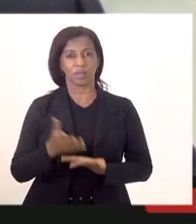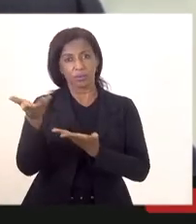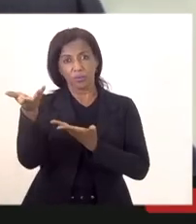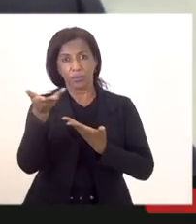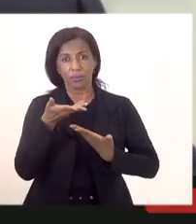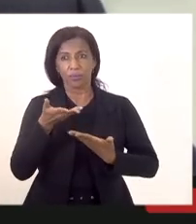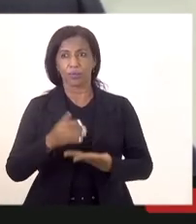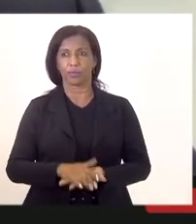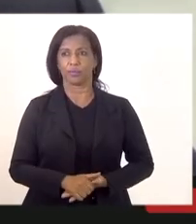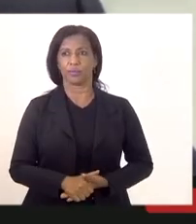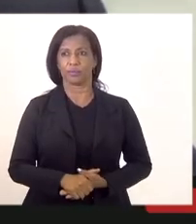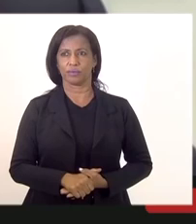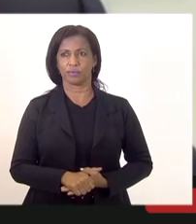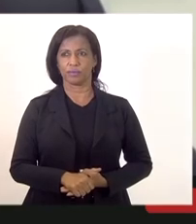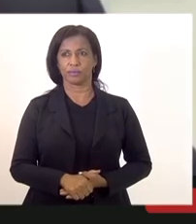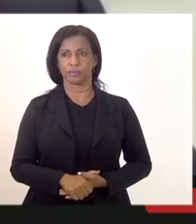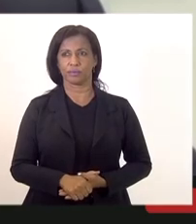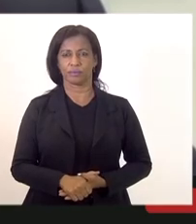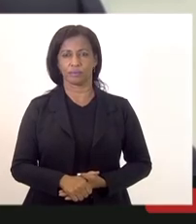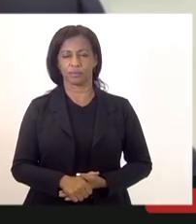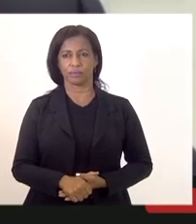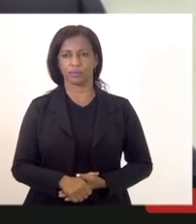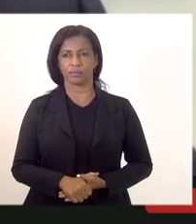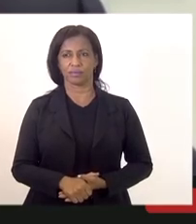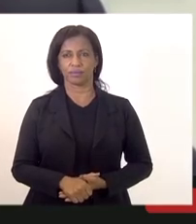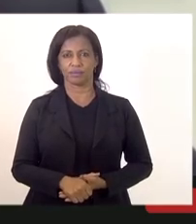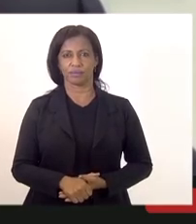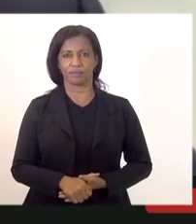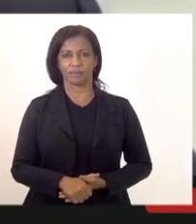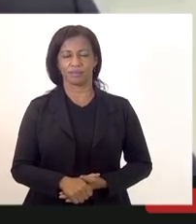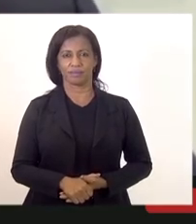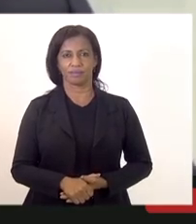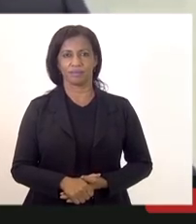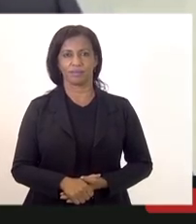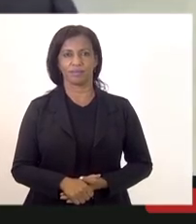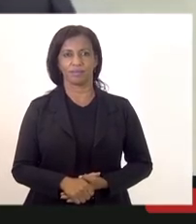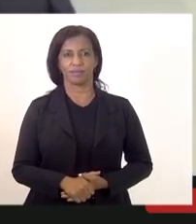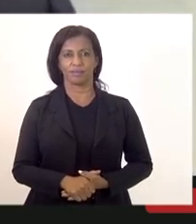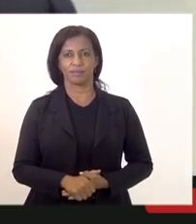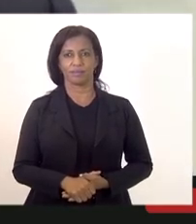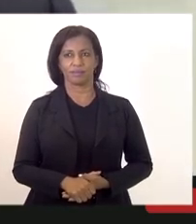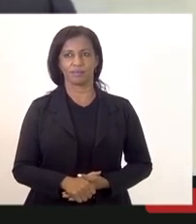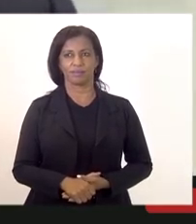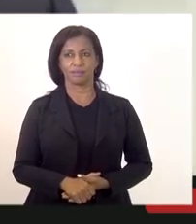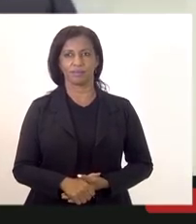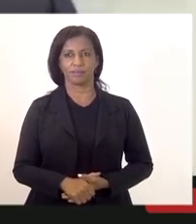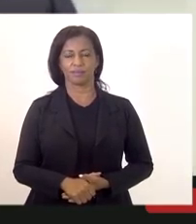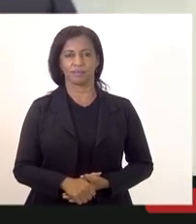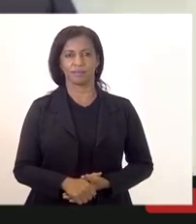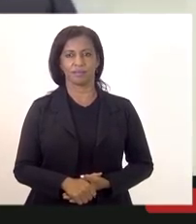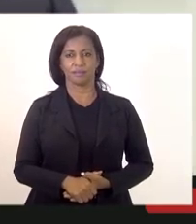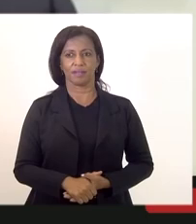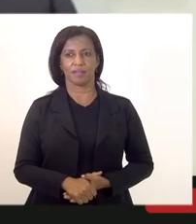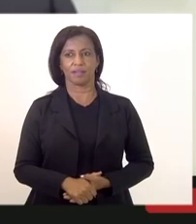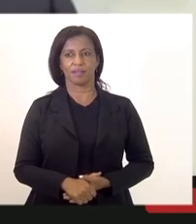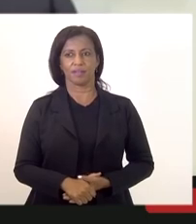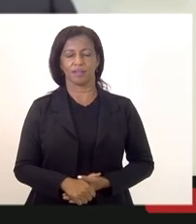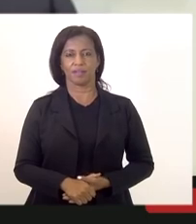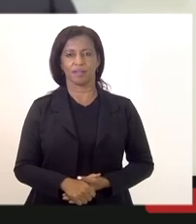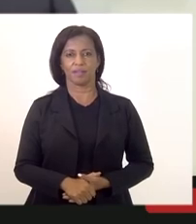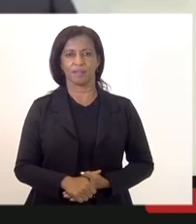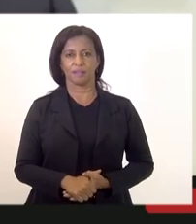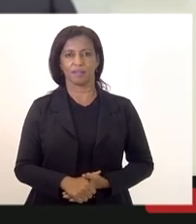palavra você habilitou pronto agora sim agora tá mais perto tá ótimo bom dia ainda né